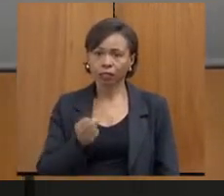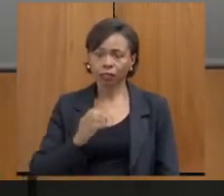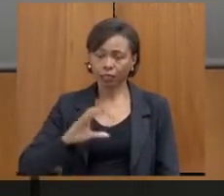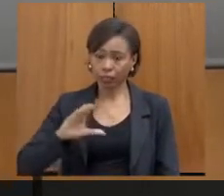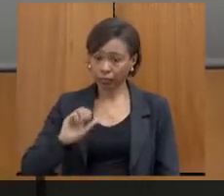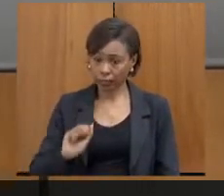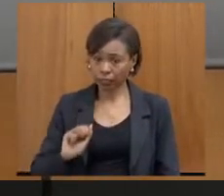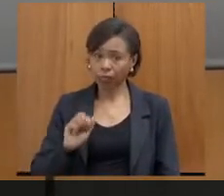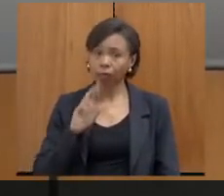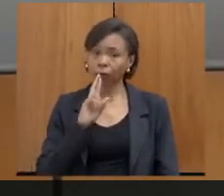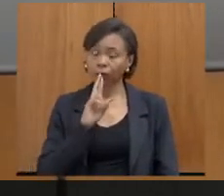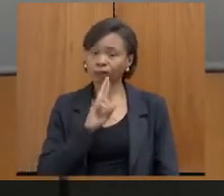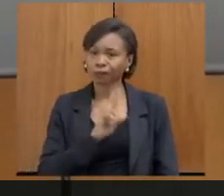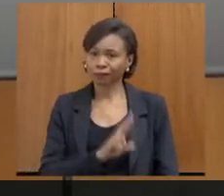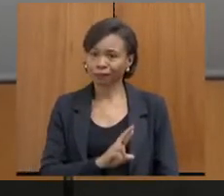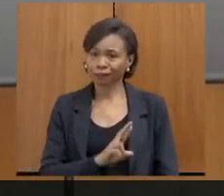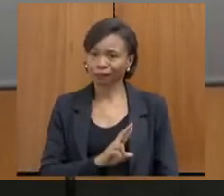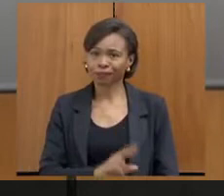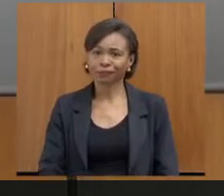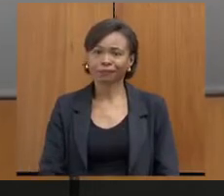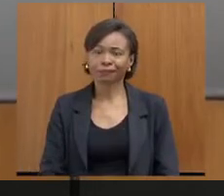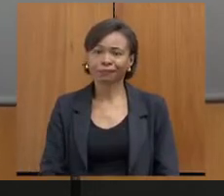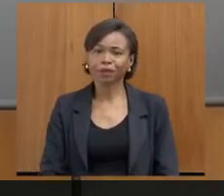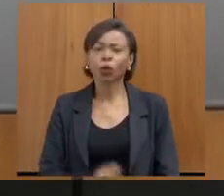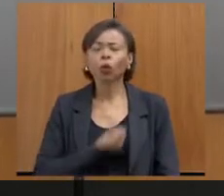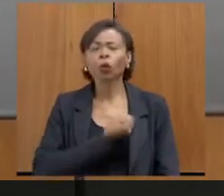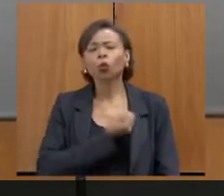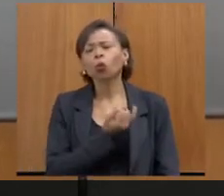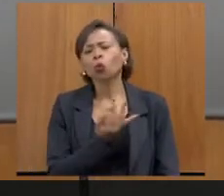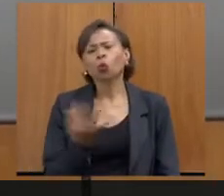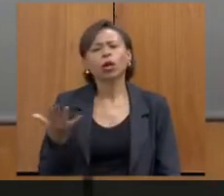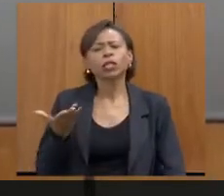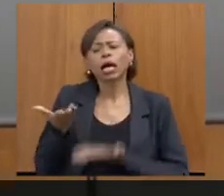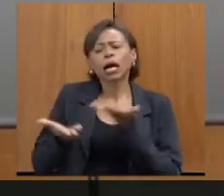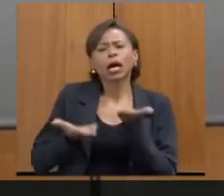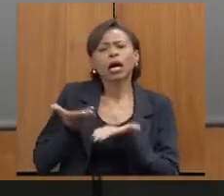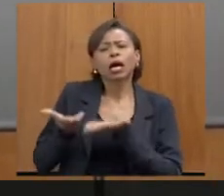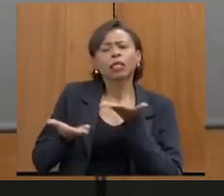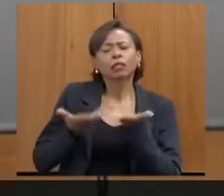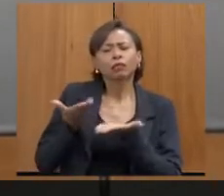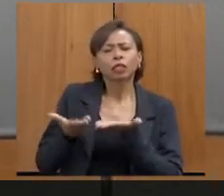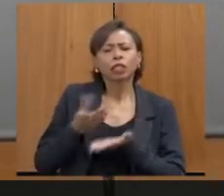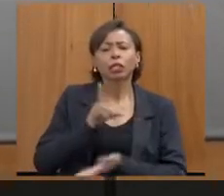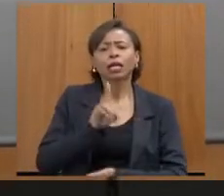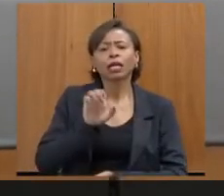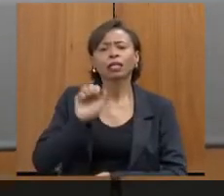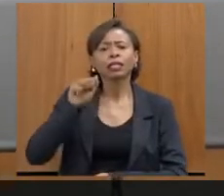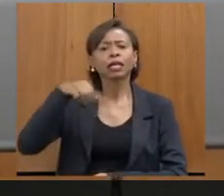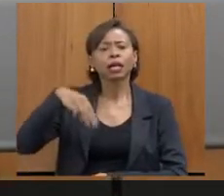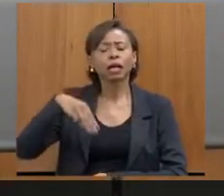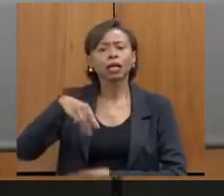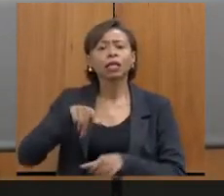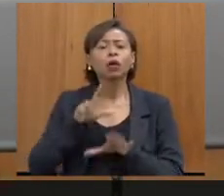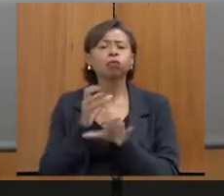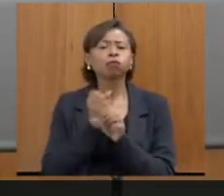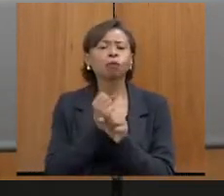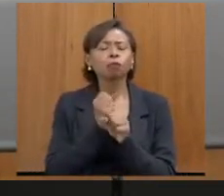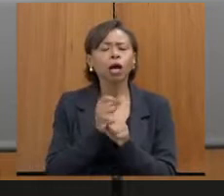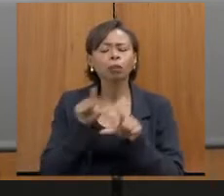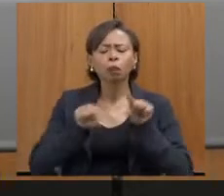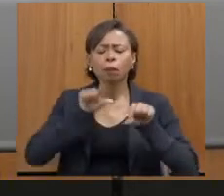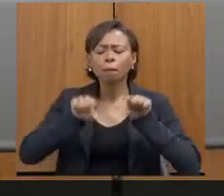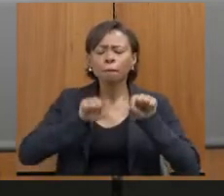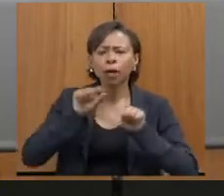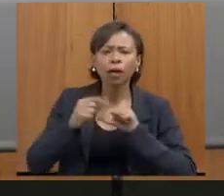responder para a gente, Jéssica. Números de atendimentos realizados pela DEAM, os quantitativos relativos à triagem,